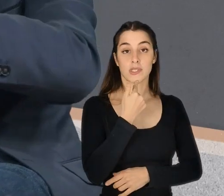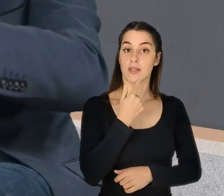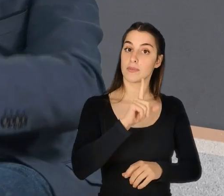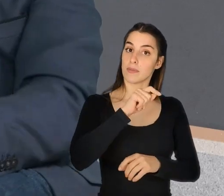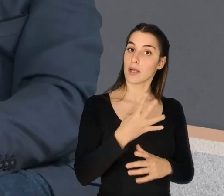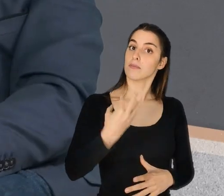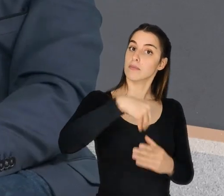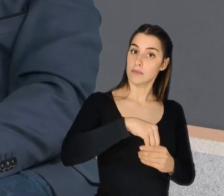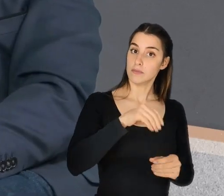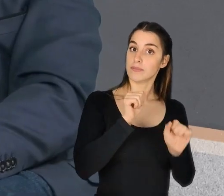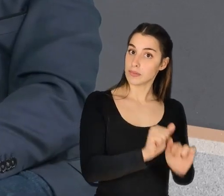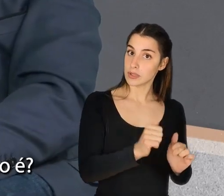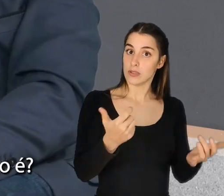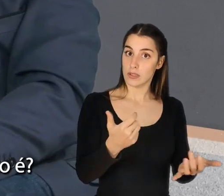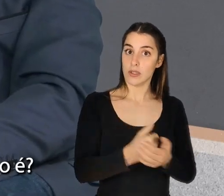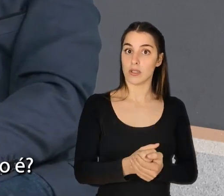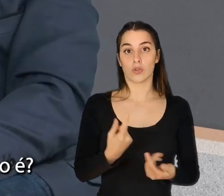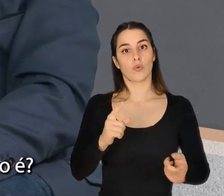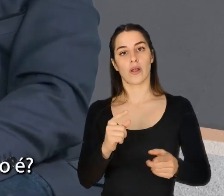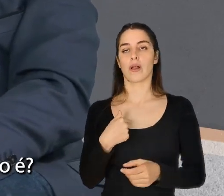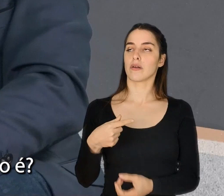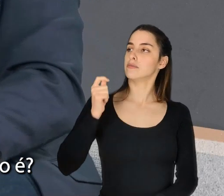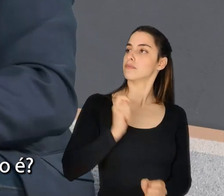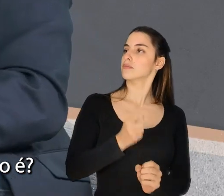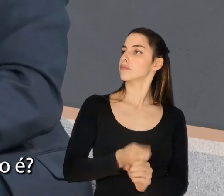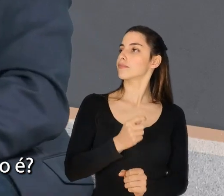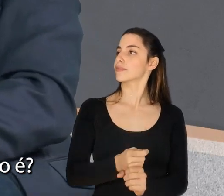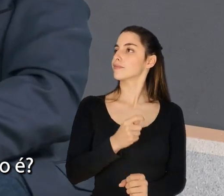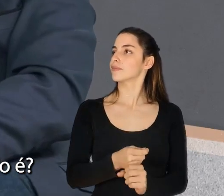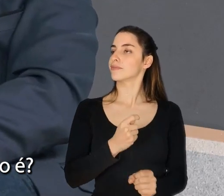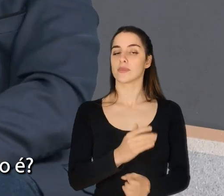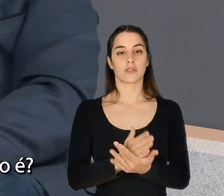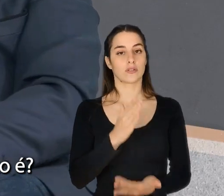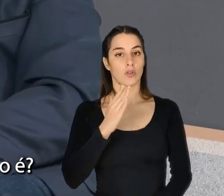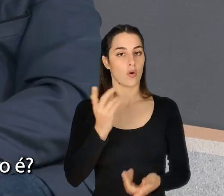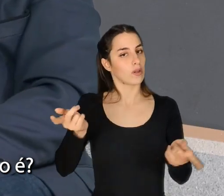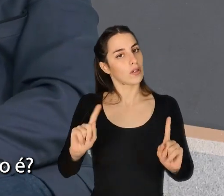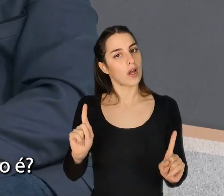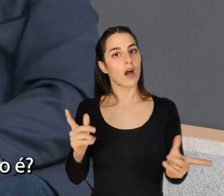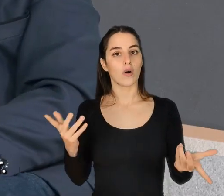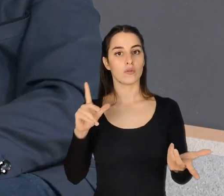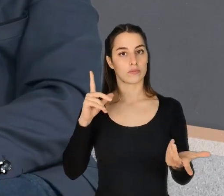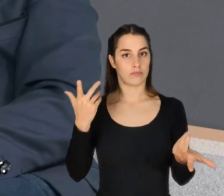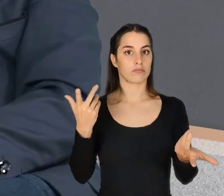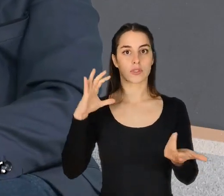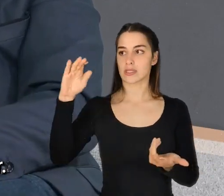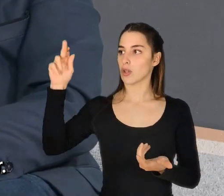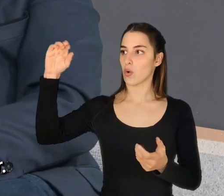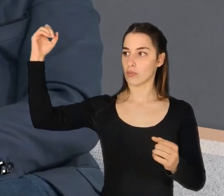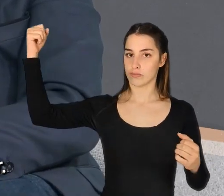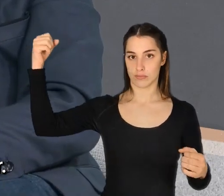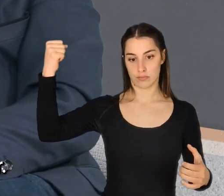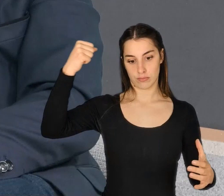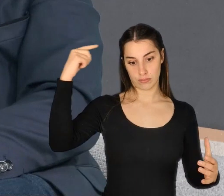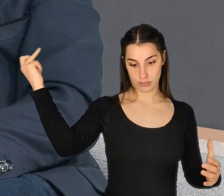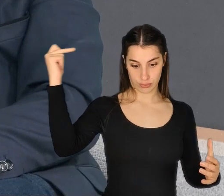parte da organização. Exatamente. E não sentir que venho para aqui e sentir precisamente o varredor, não é? Porque há essa história do